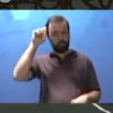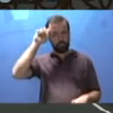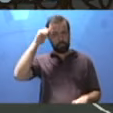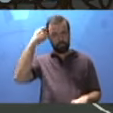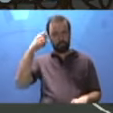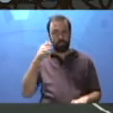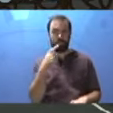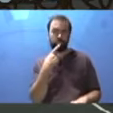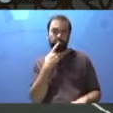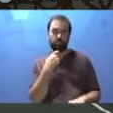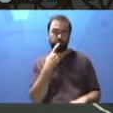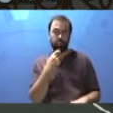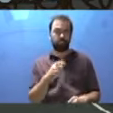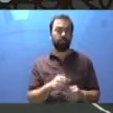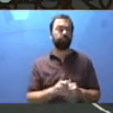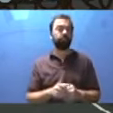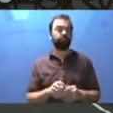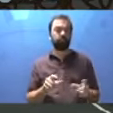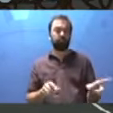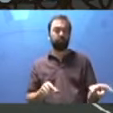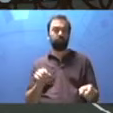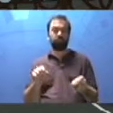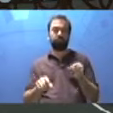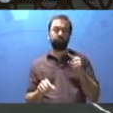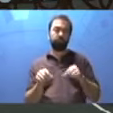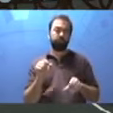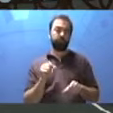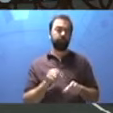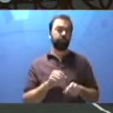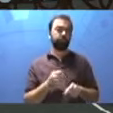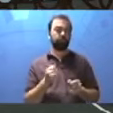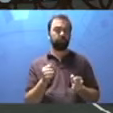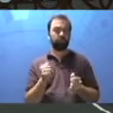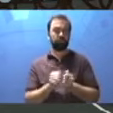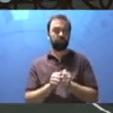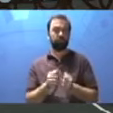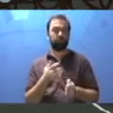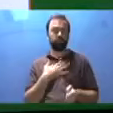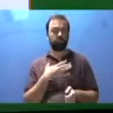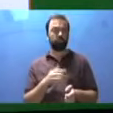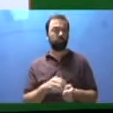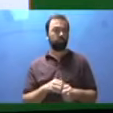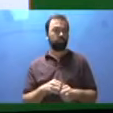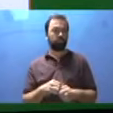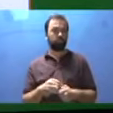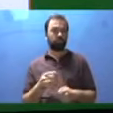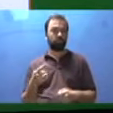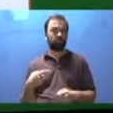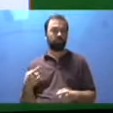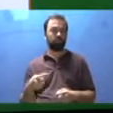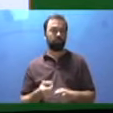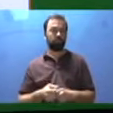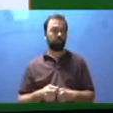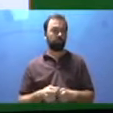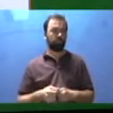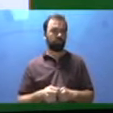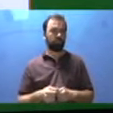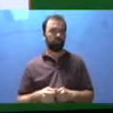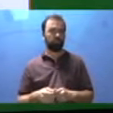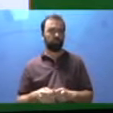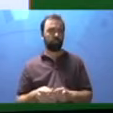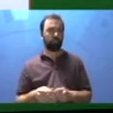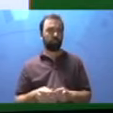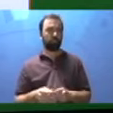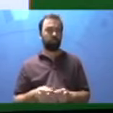tem essa cor, muda a cor. Mais um de cada cor. Certo? E aí vai acompanhando comigo. Primeira turma quer conhecer a